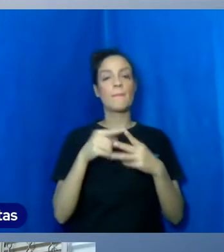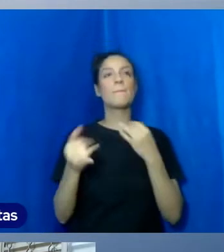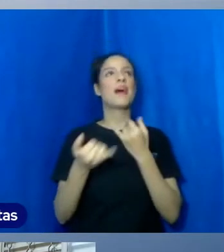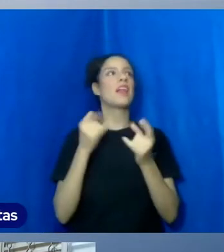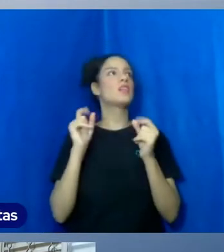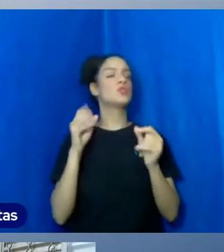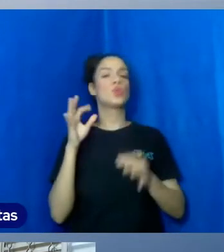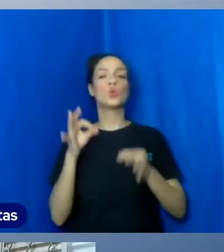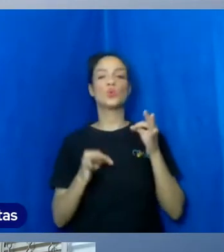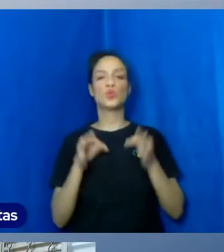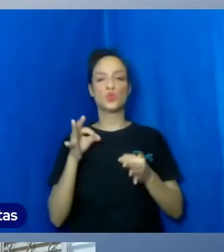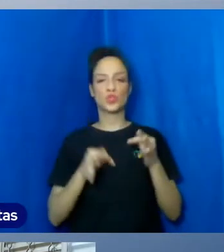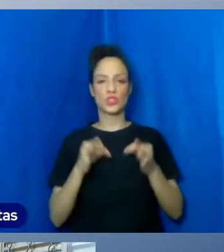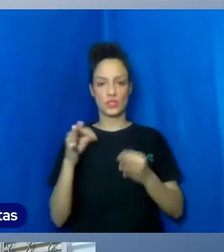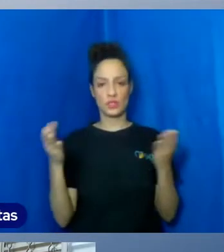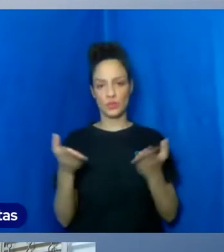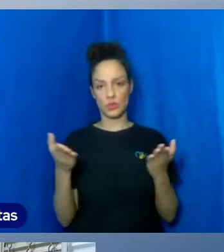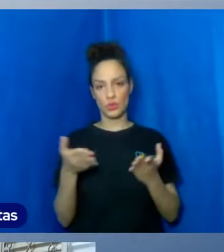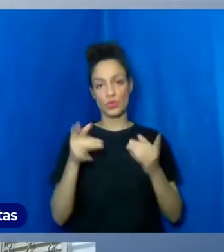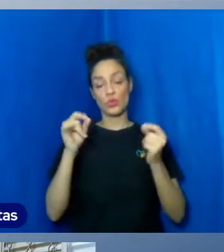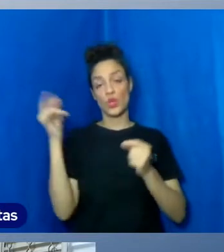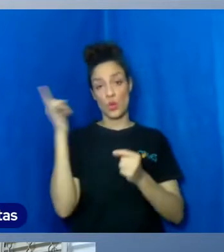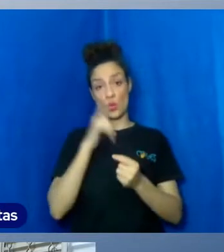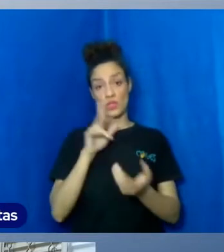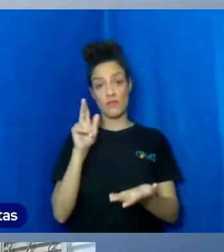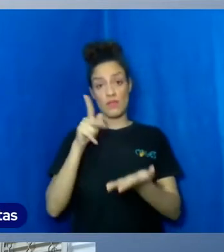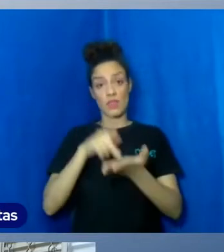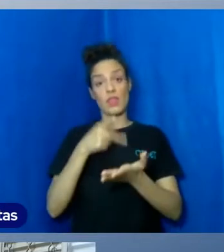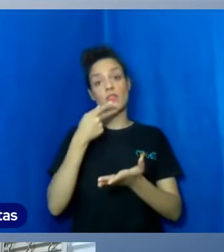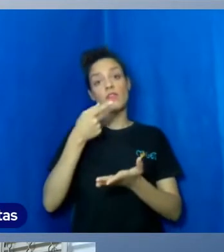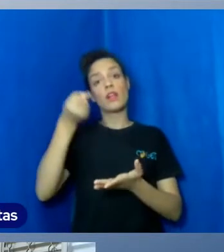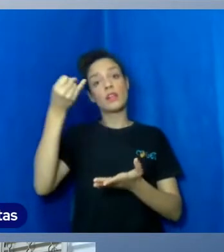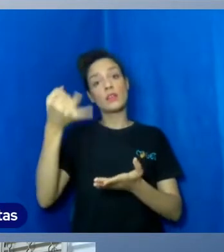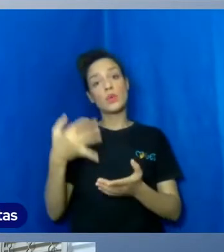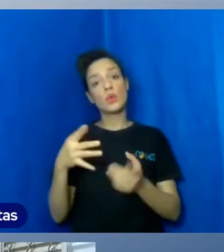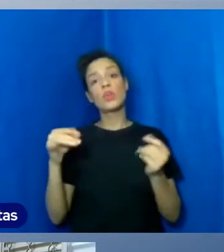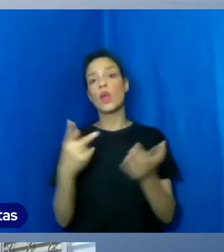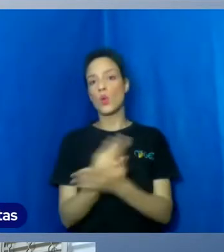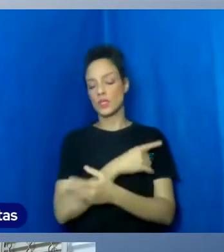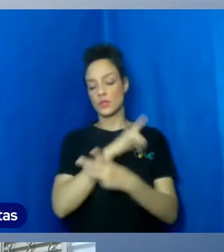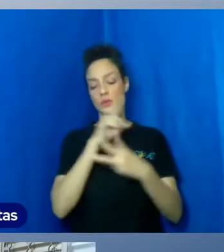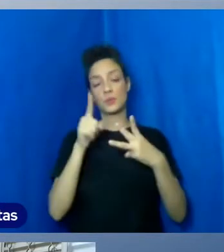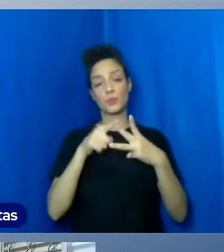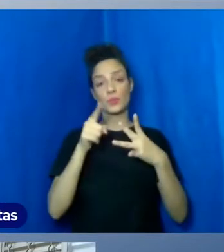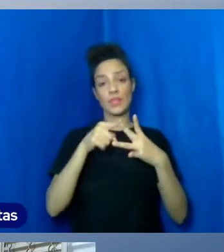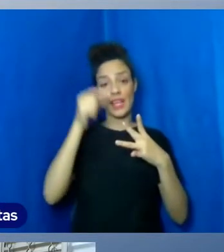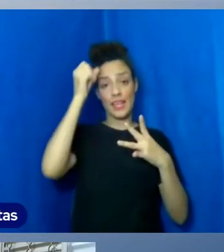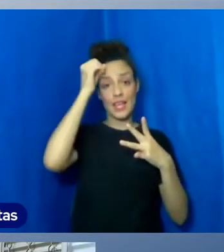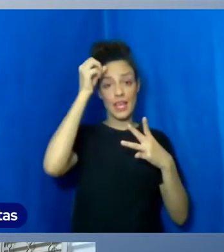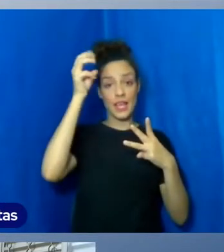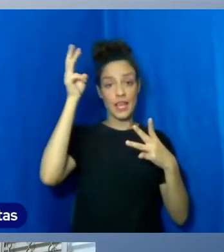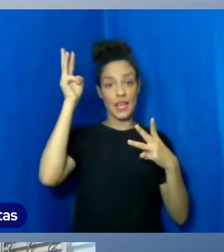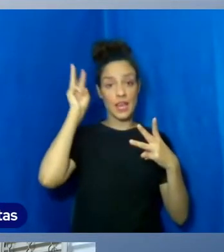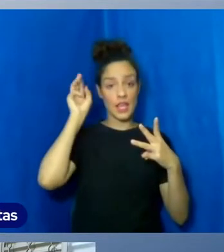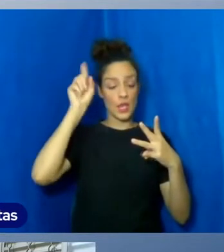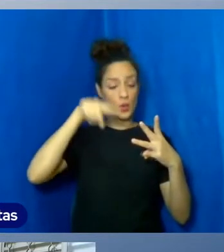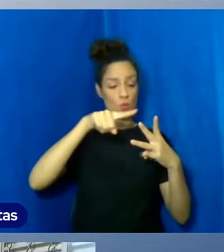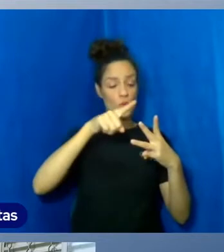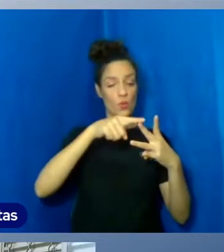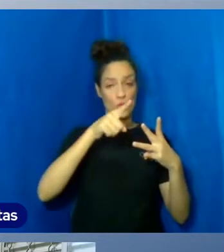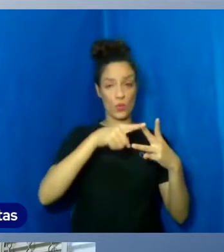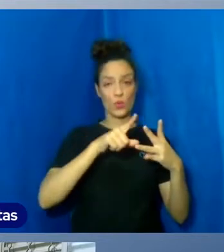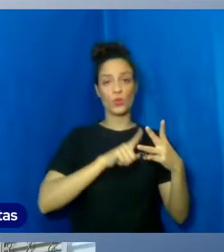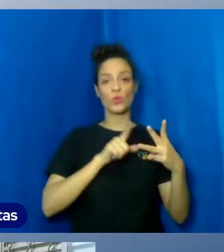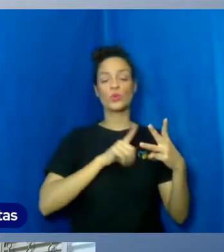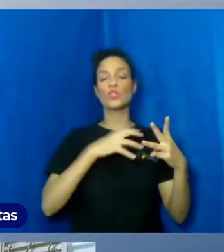de verdade. Você conseguir dizer aquilo que aconteceu. Já os gregos tinham um conceito diferente do que era a verdade. Em